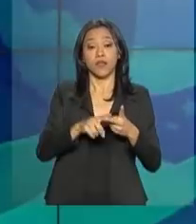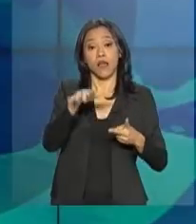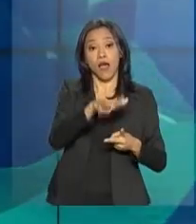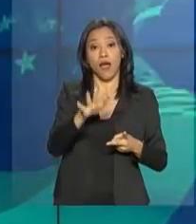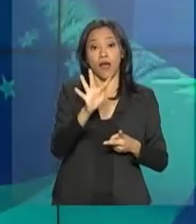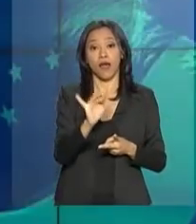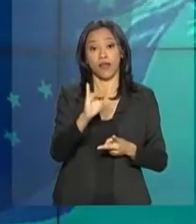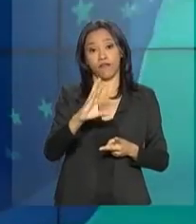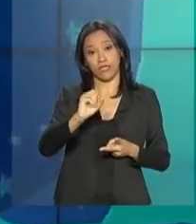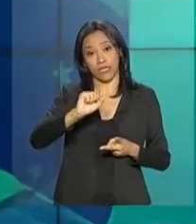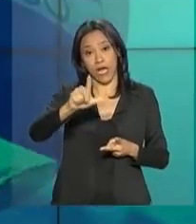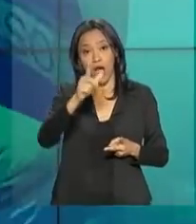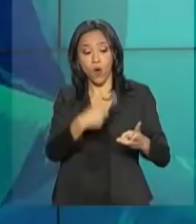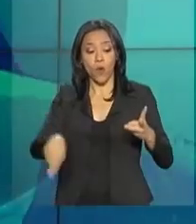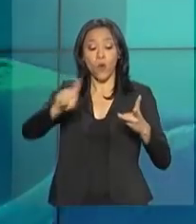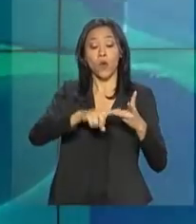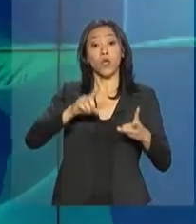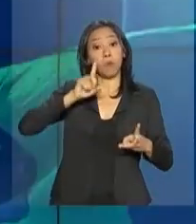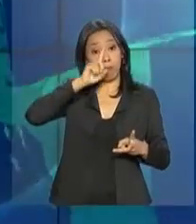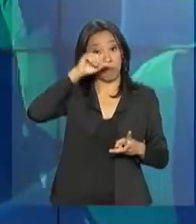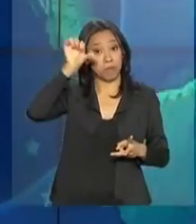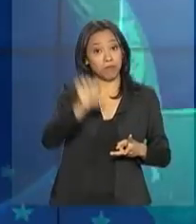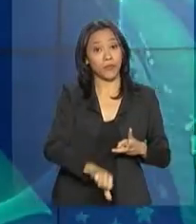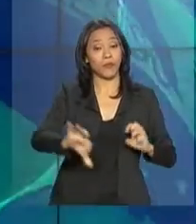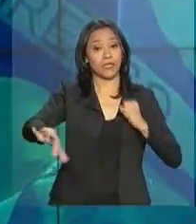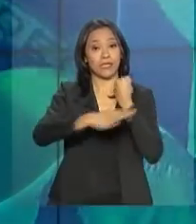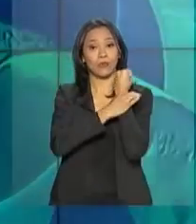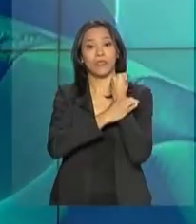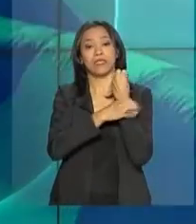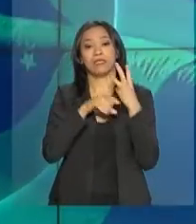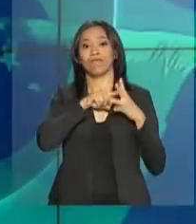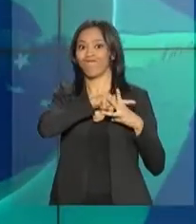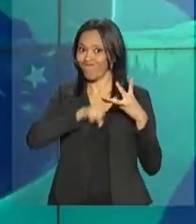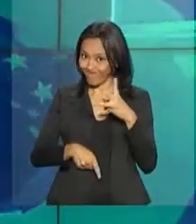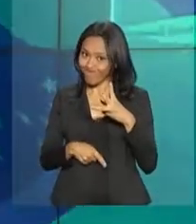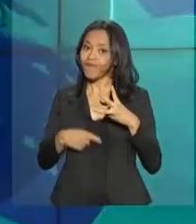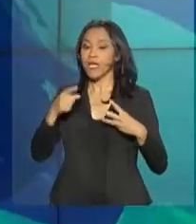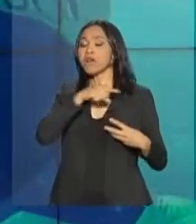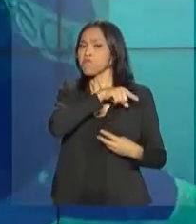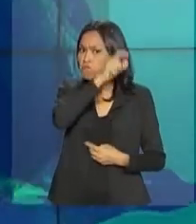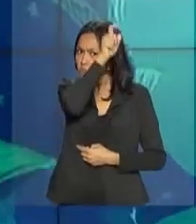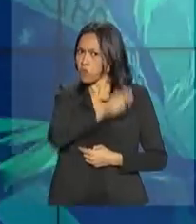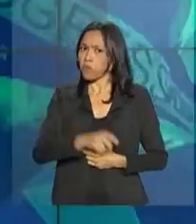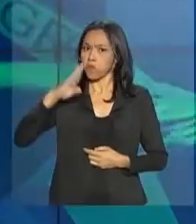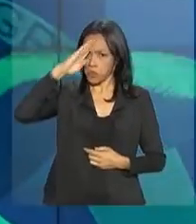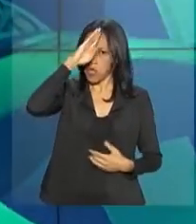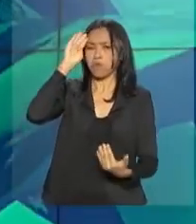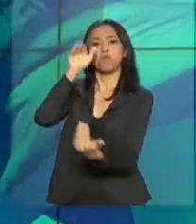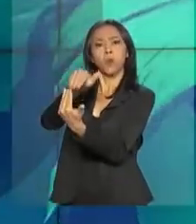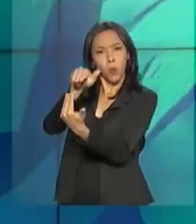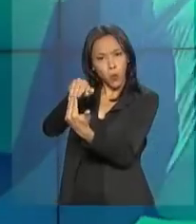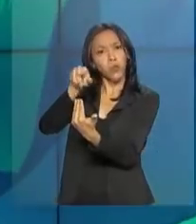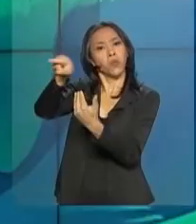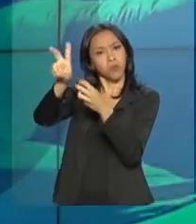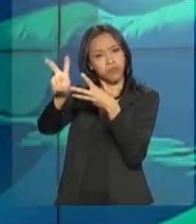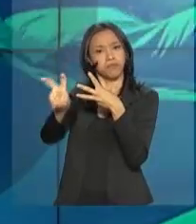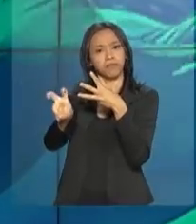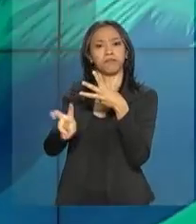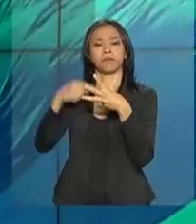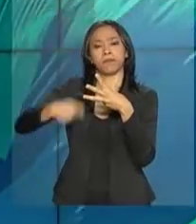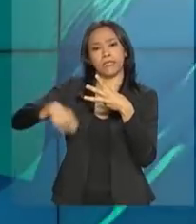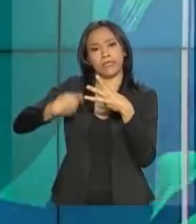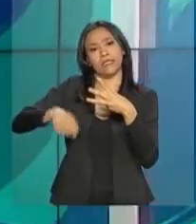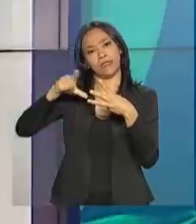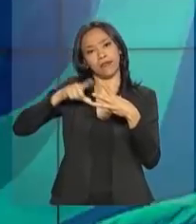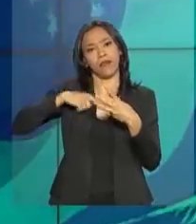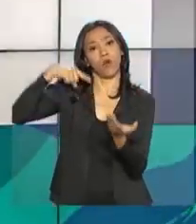e o mais grave, a segurança pública. O presidente eleito concordou com Dias Toffoli e afirmou que os temas devem ser tratados